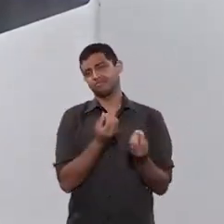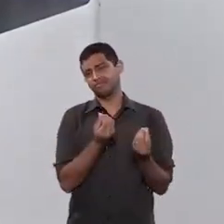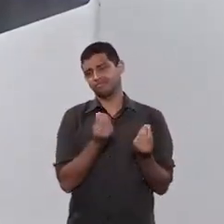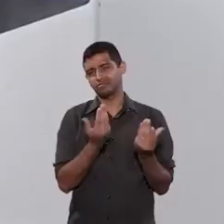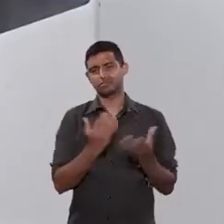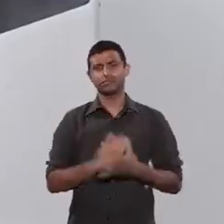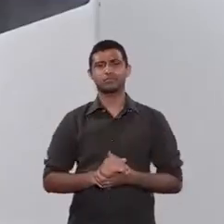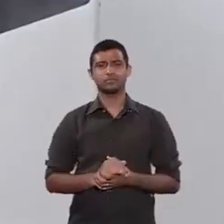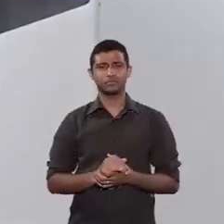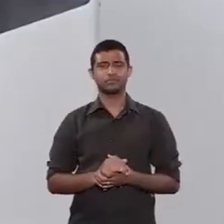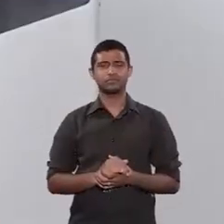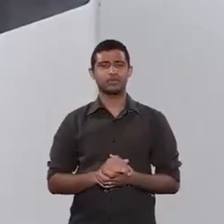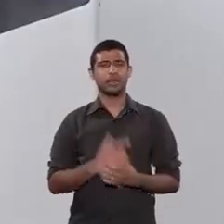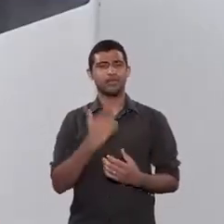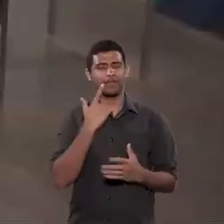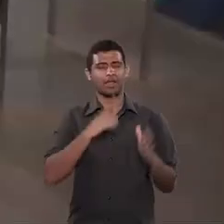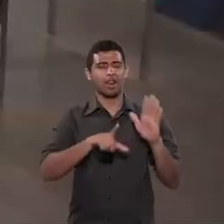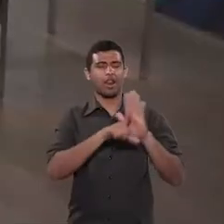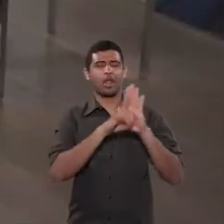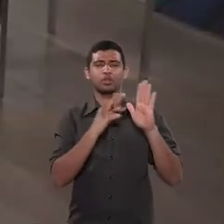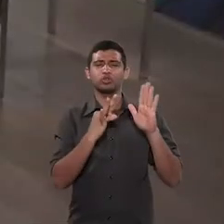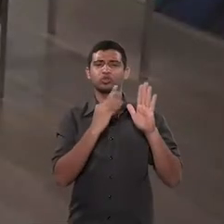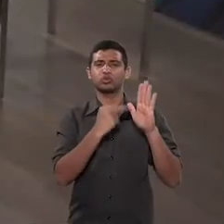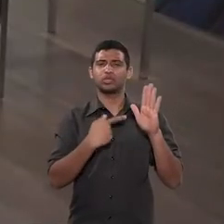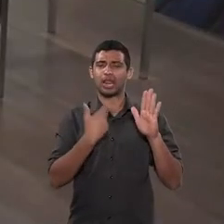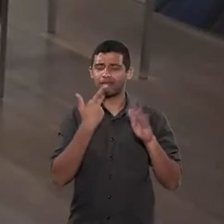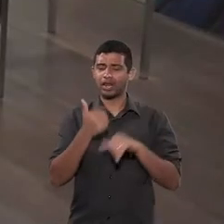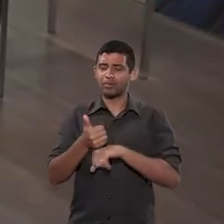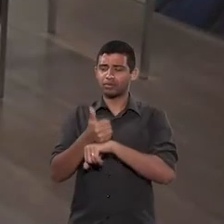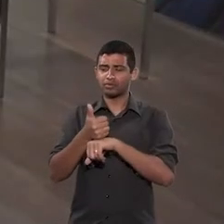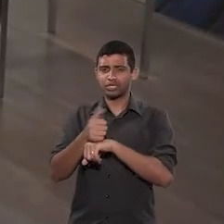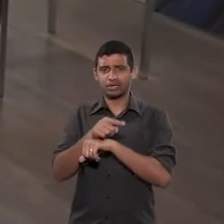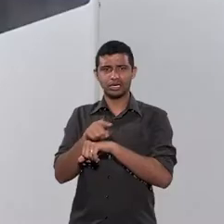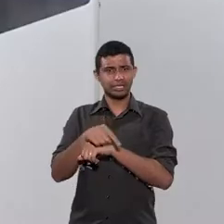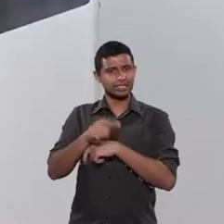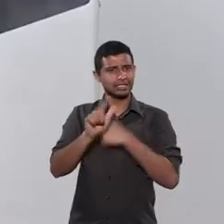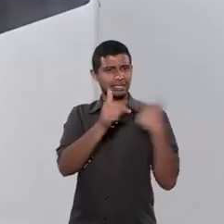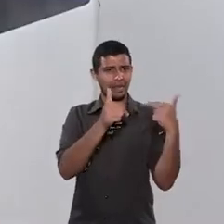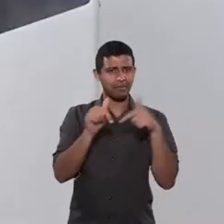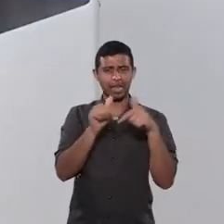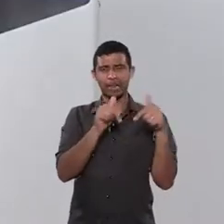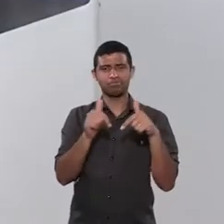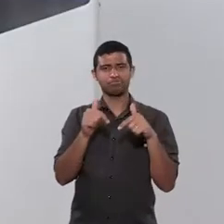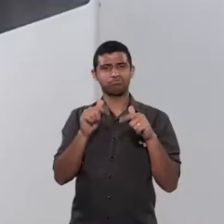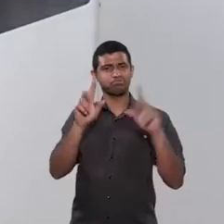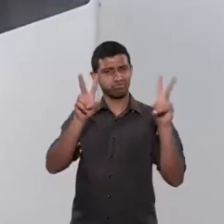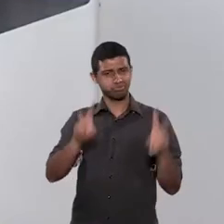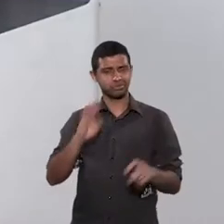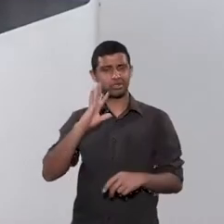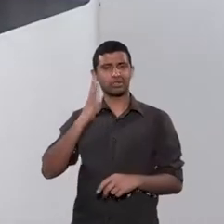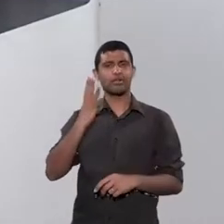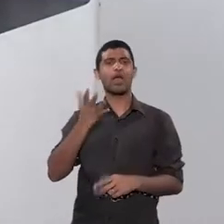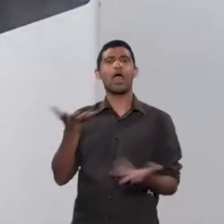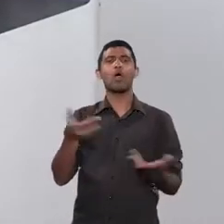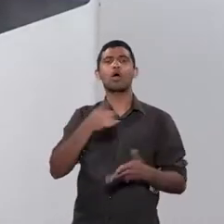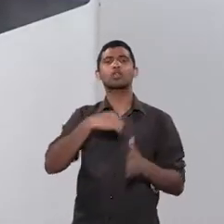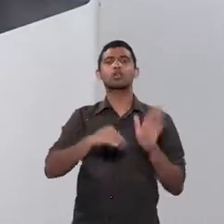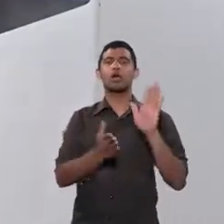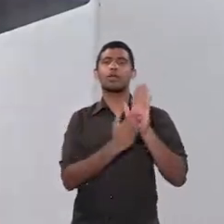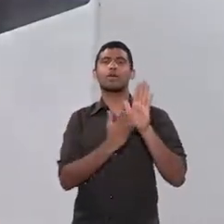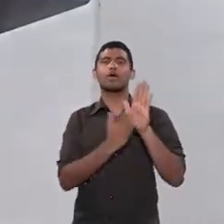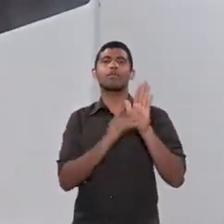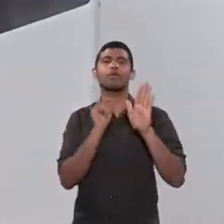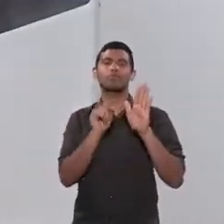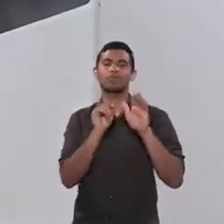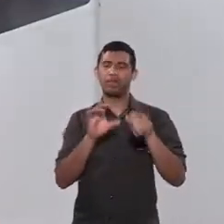baliza os profissionais atuarem e o que nós estamos propondo nesse momento é justamente